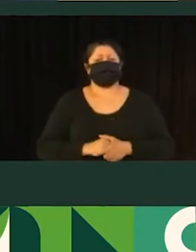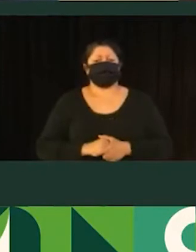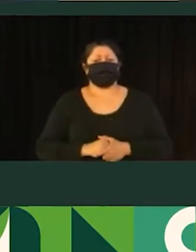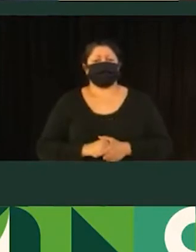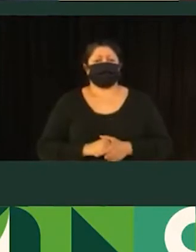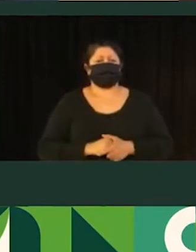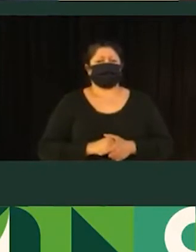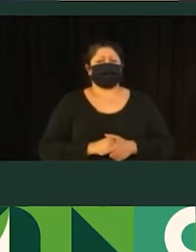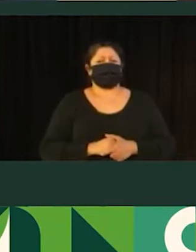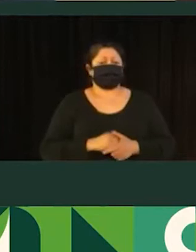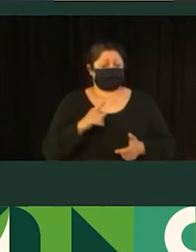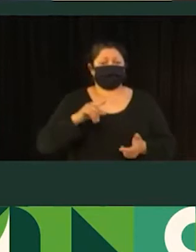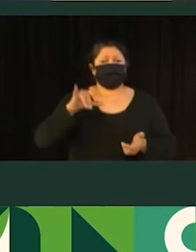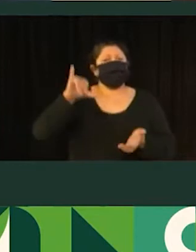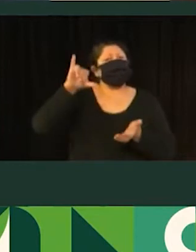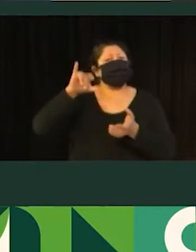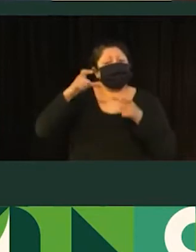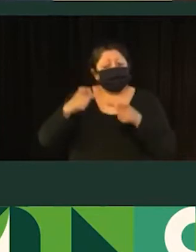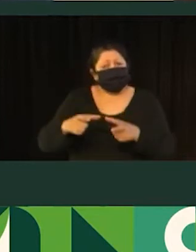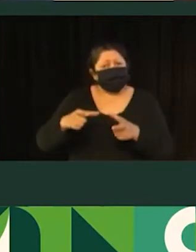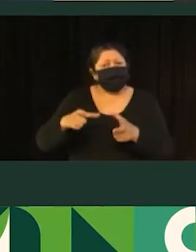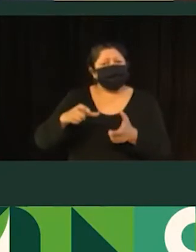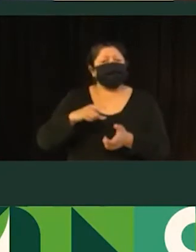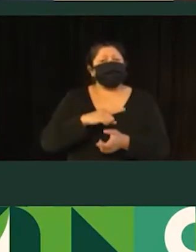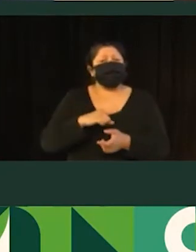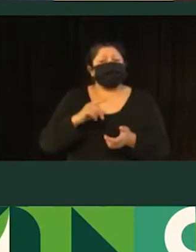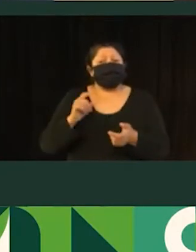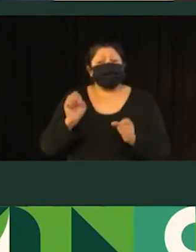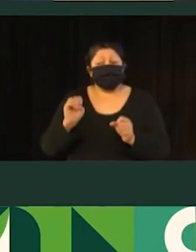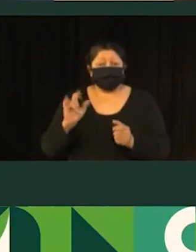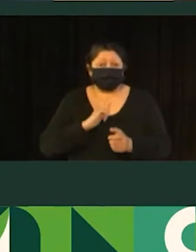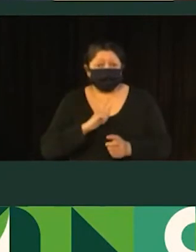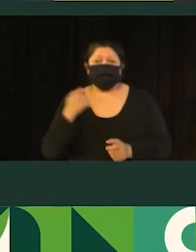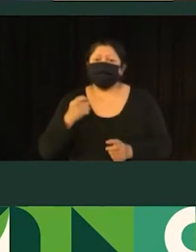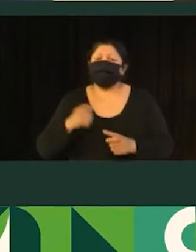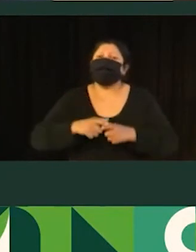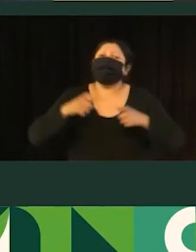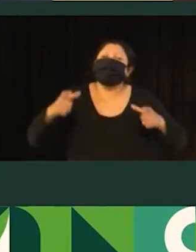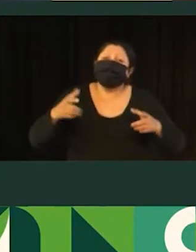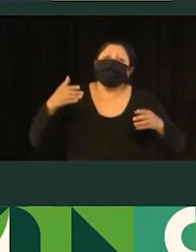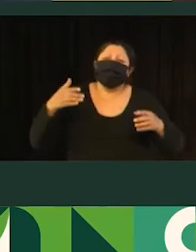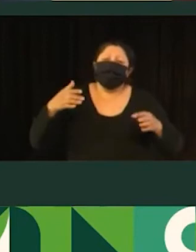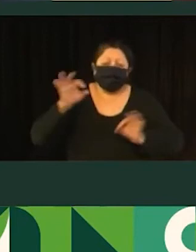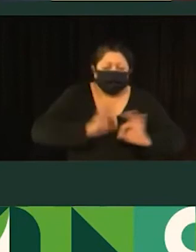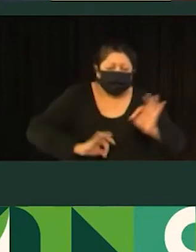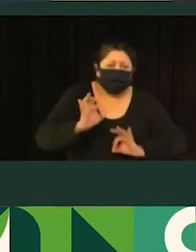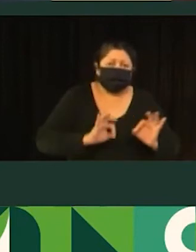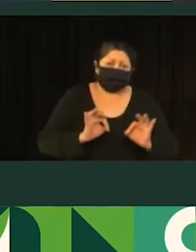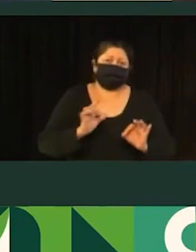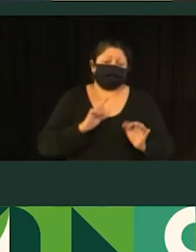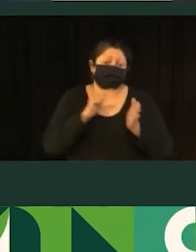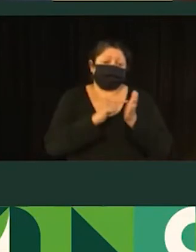Essa área de microacessibilidade, para ela ocorrer, ela precisa de intervenções maiores. Então, aqui tem alguns pontos, já 12